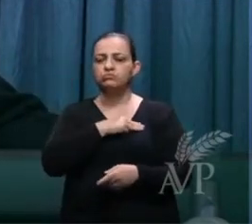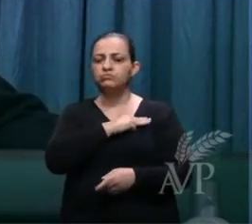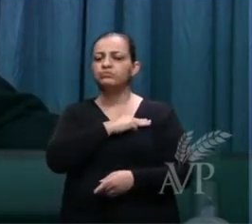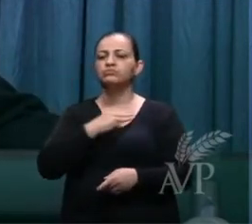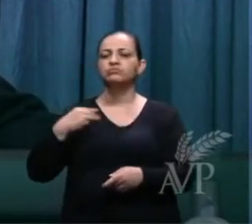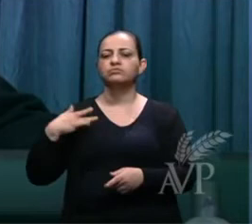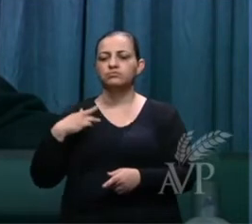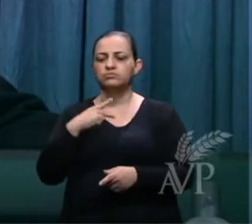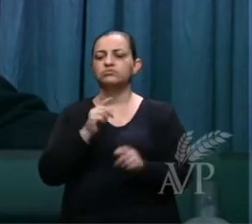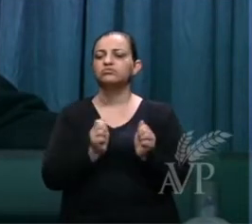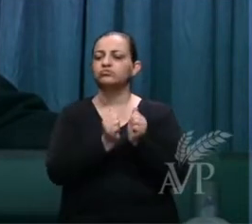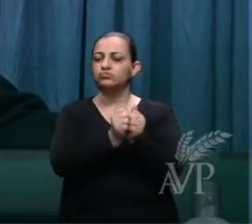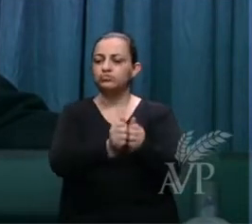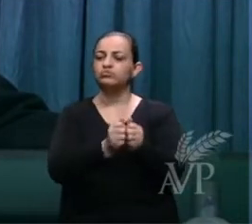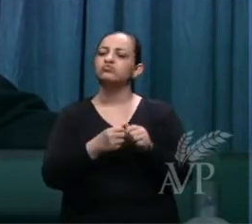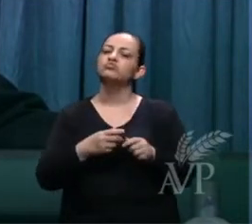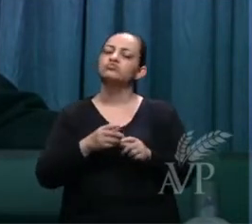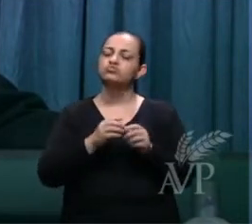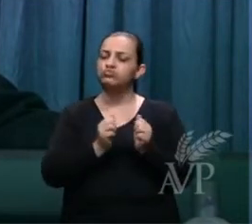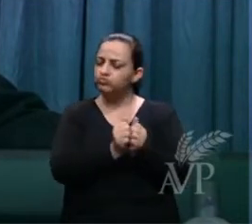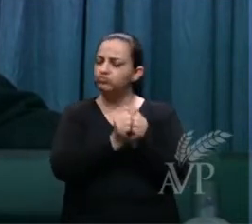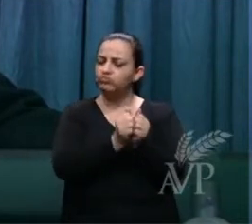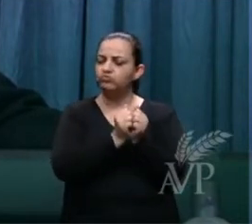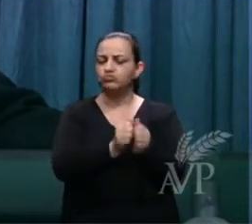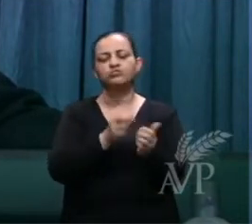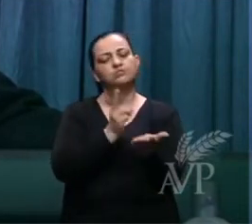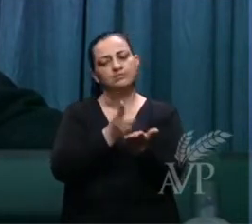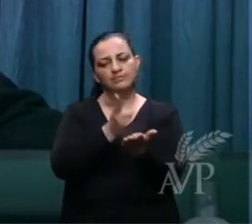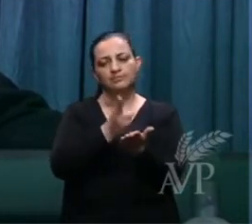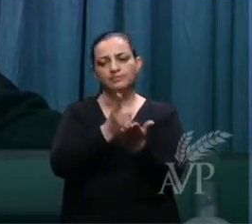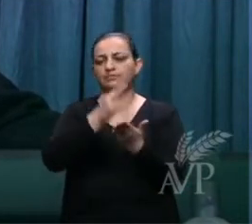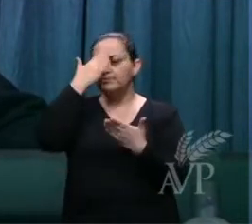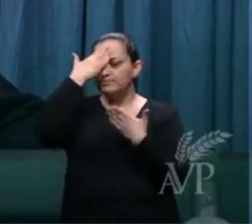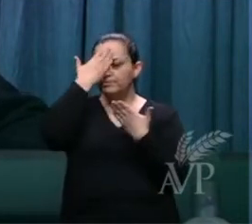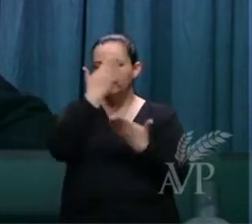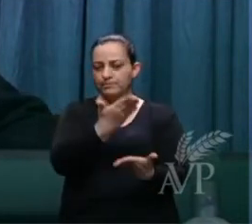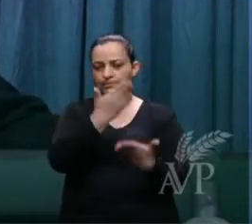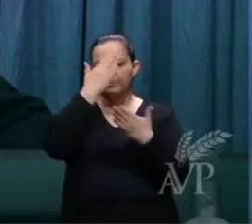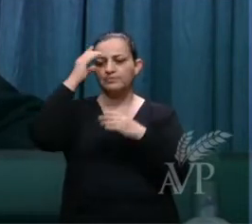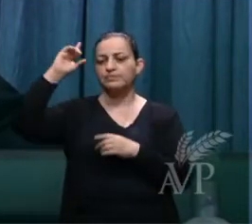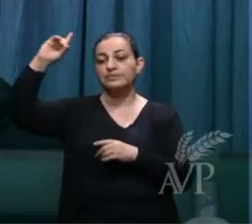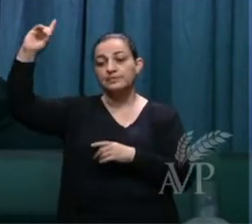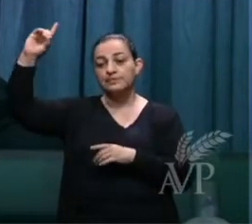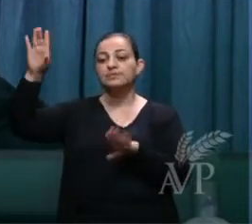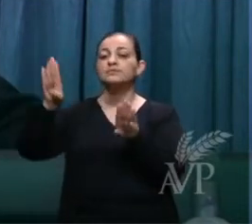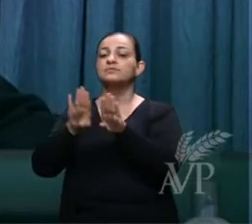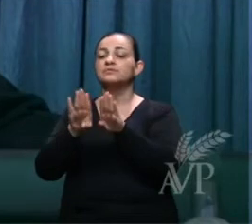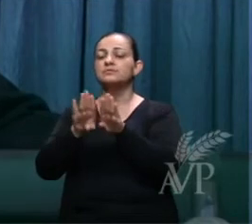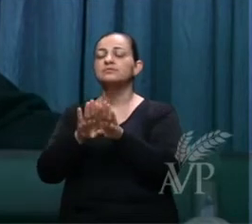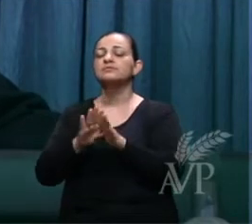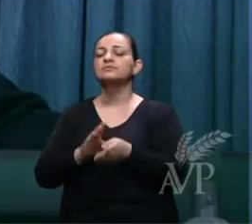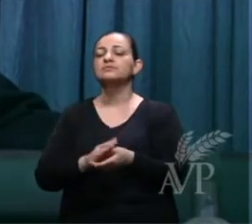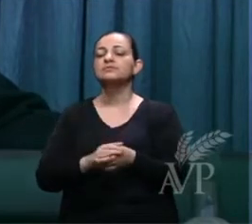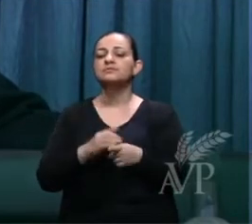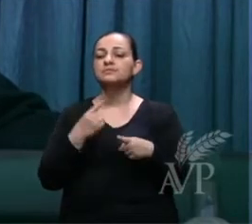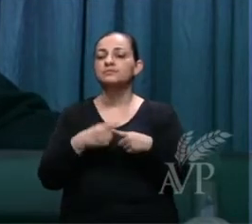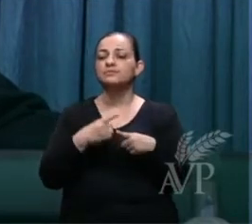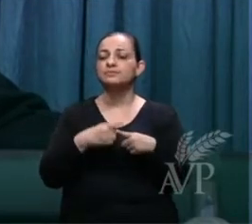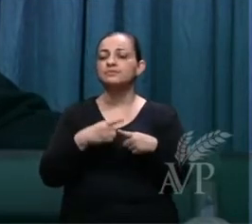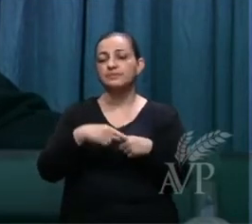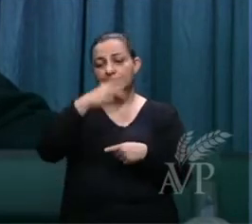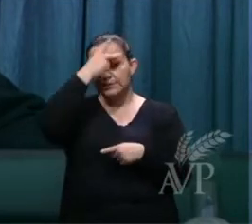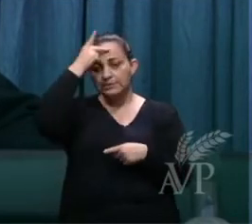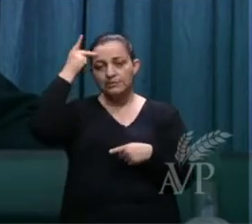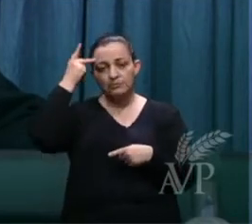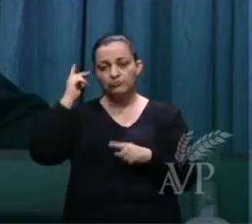vocês também, conosco. E agradecemos a Deus por uma pessoa